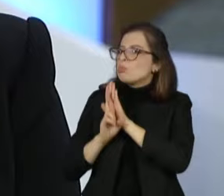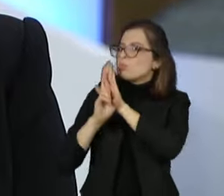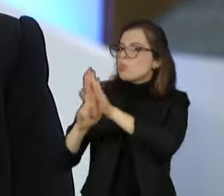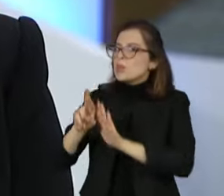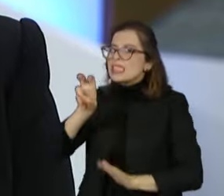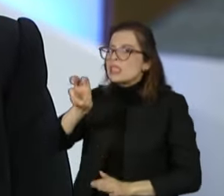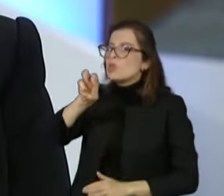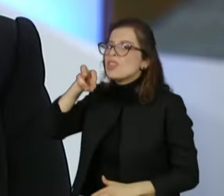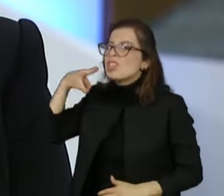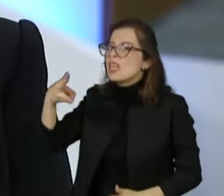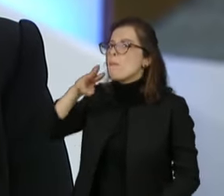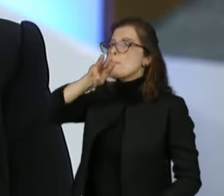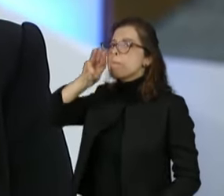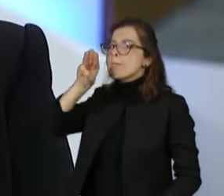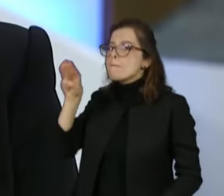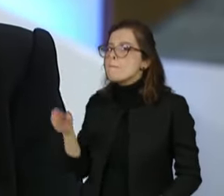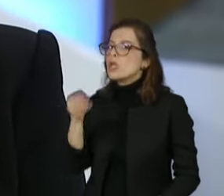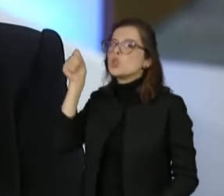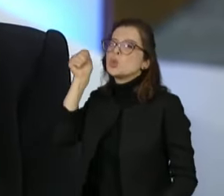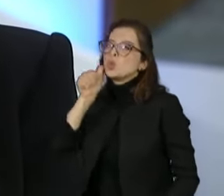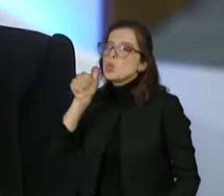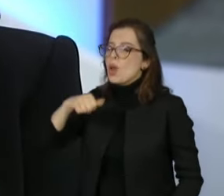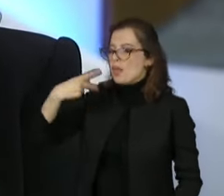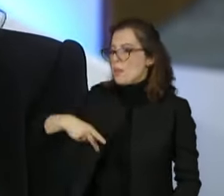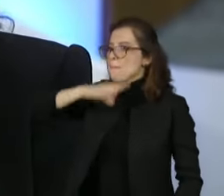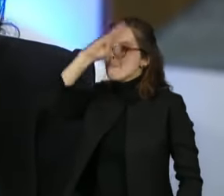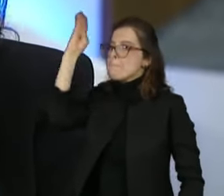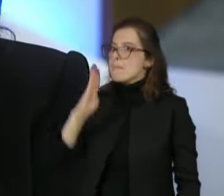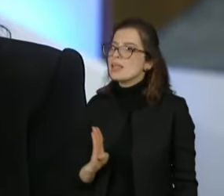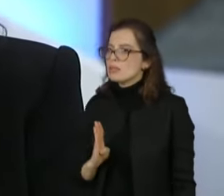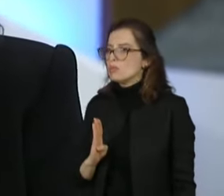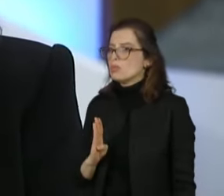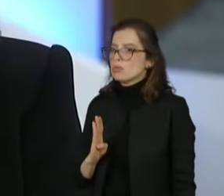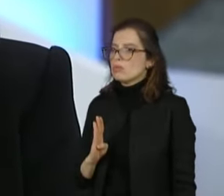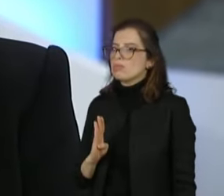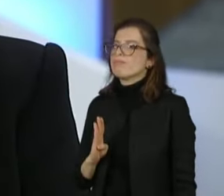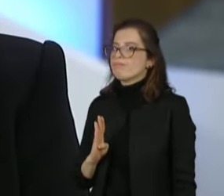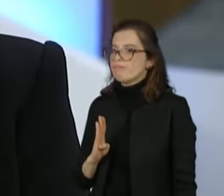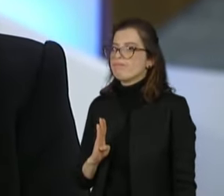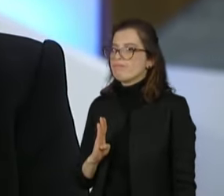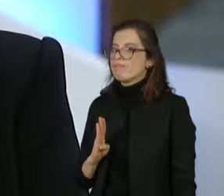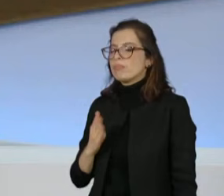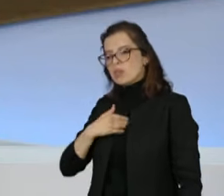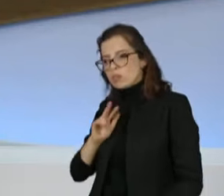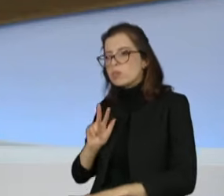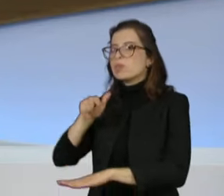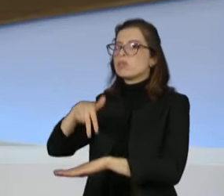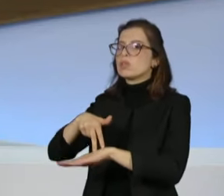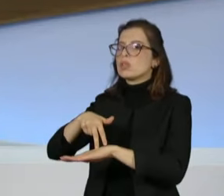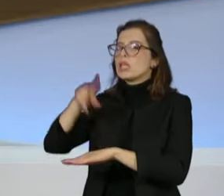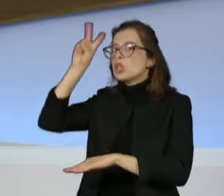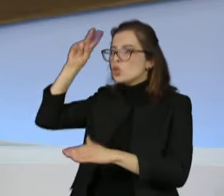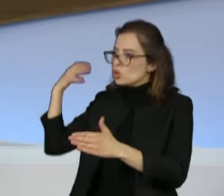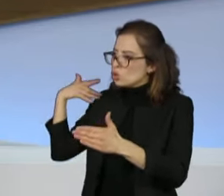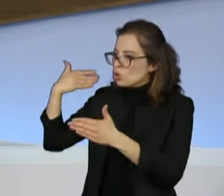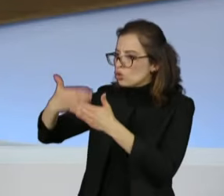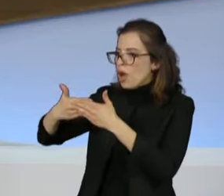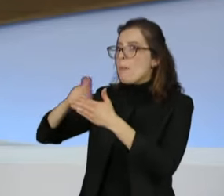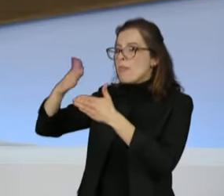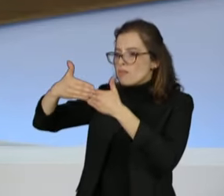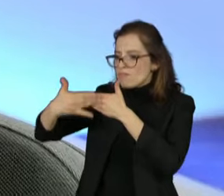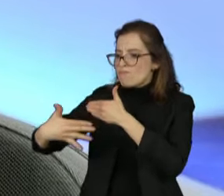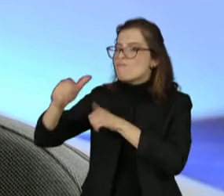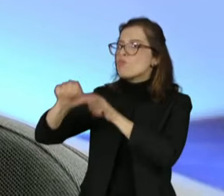que hoje é eco e precisa ser voz, que hoje é coadjuvante, precisa ser protagonista da sua própria história. Então, sim, já